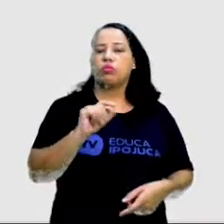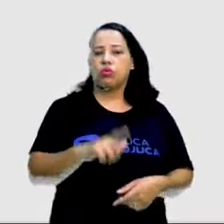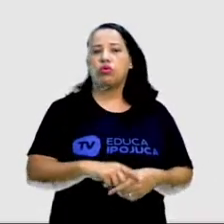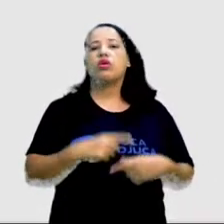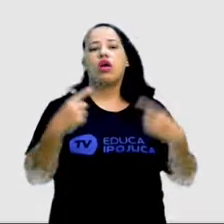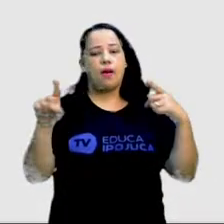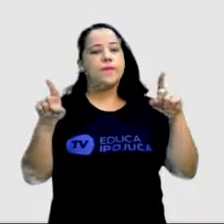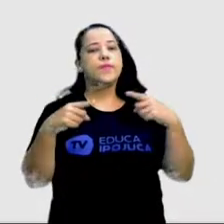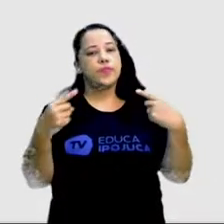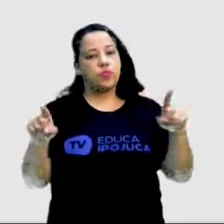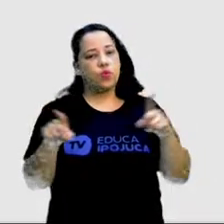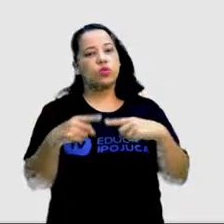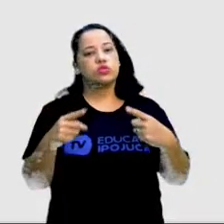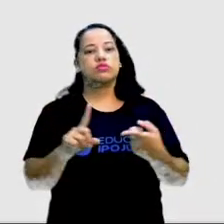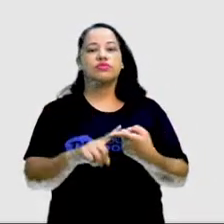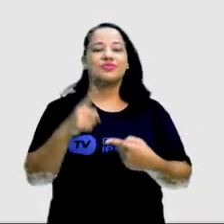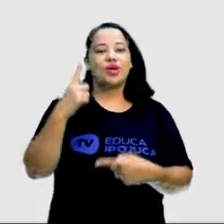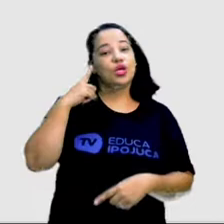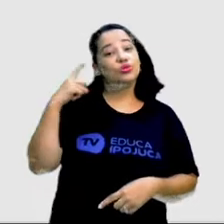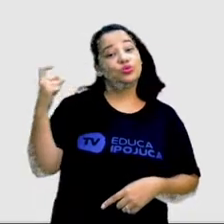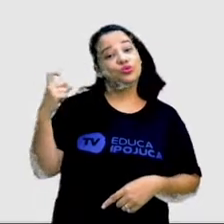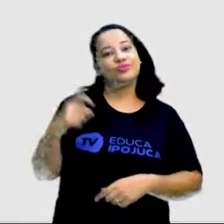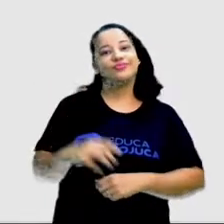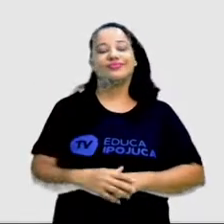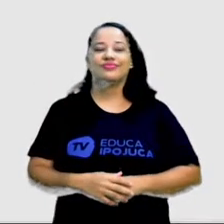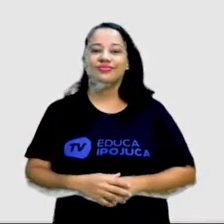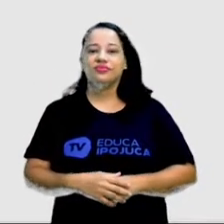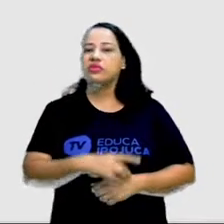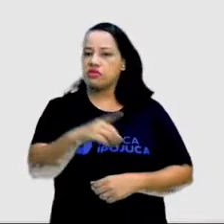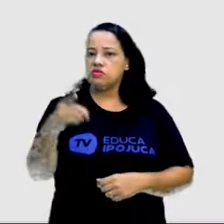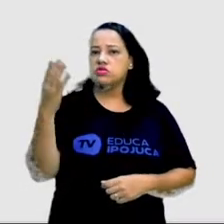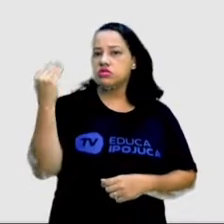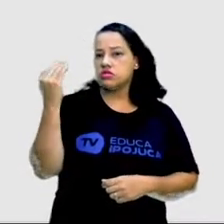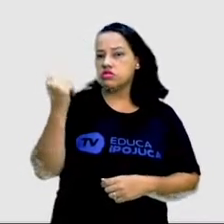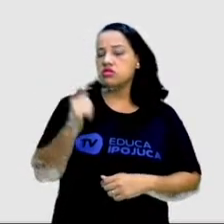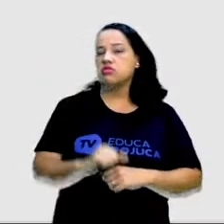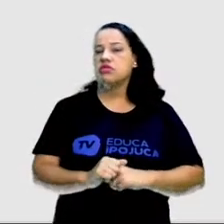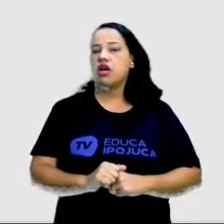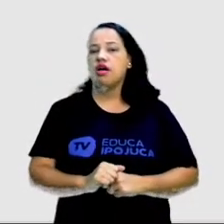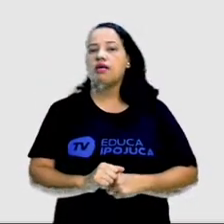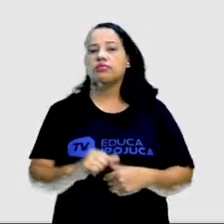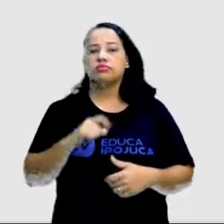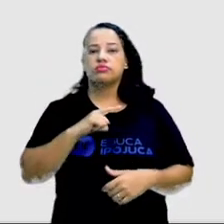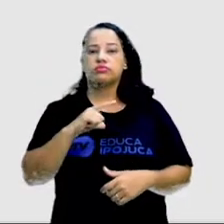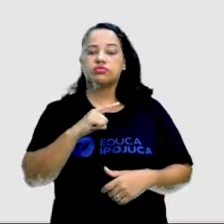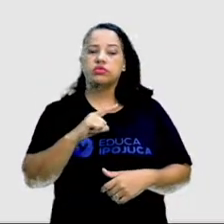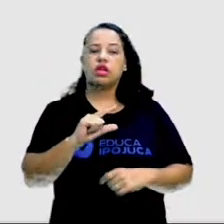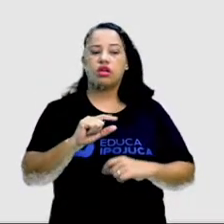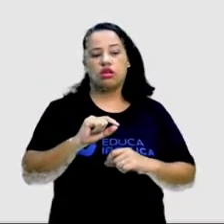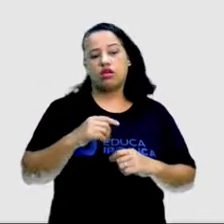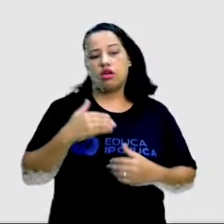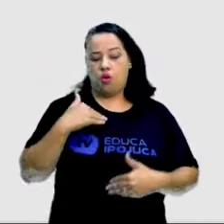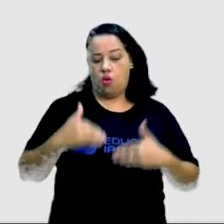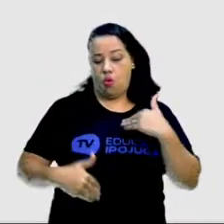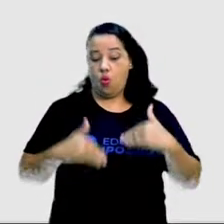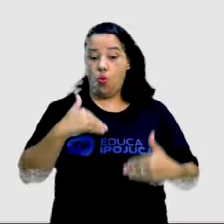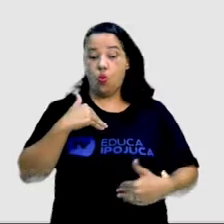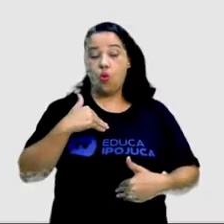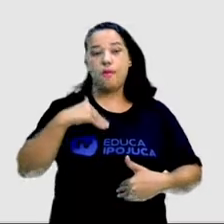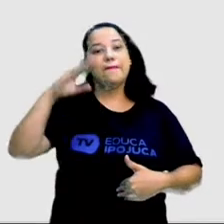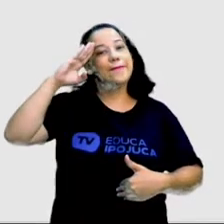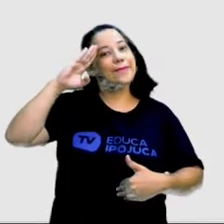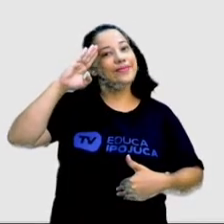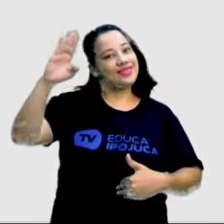música e também de sons. E vocês sabiam, crianças, que o nosso corpo é o principal